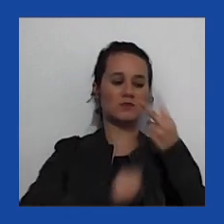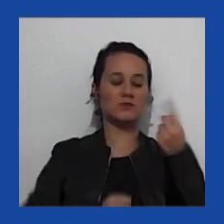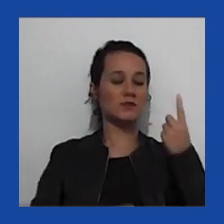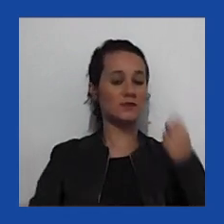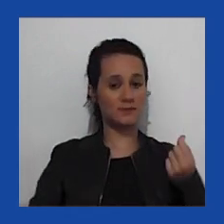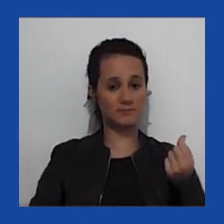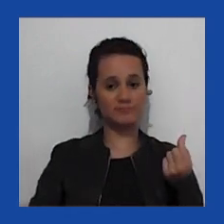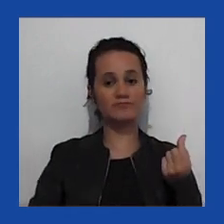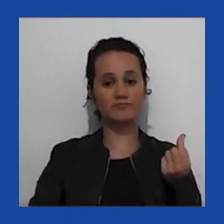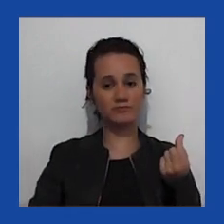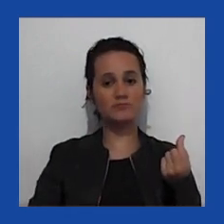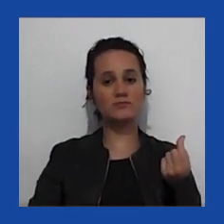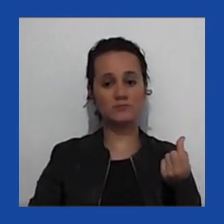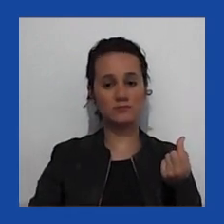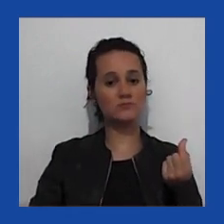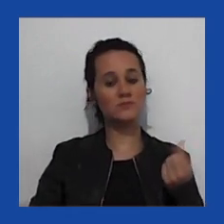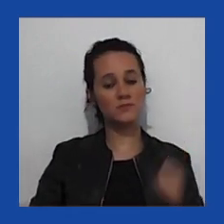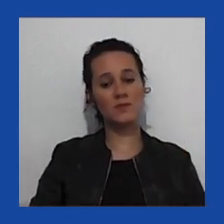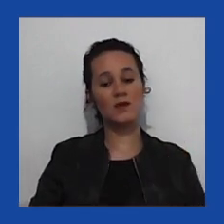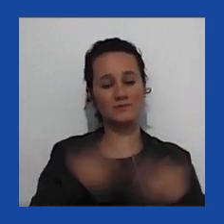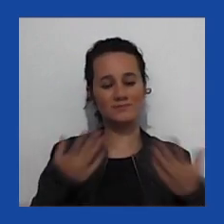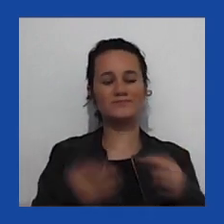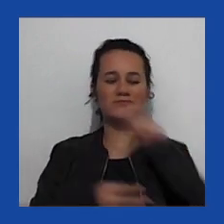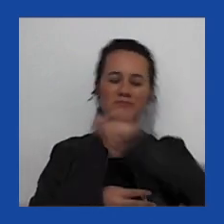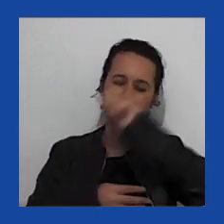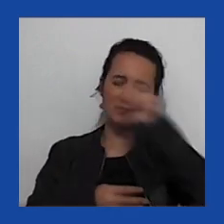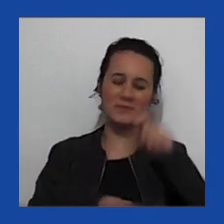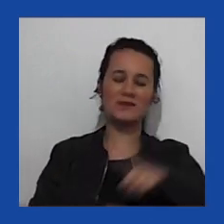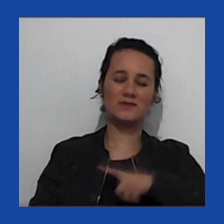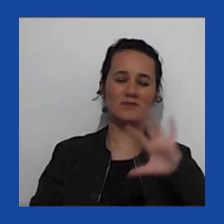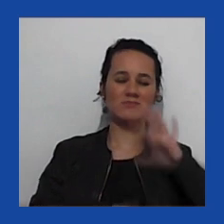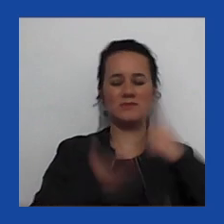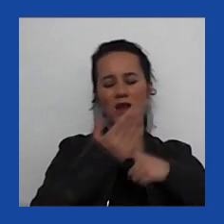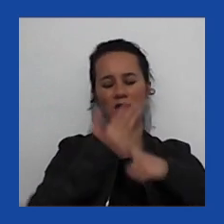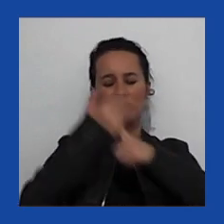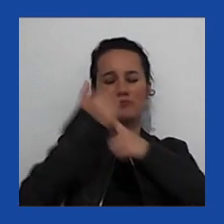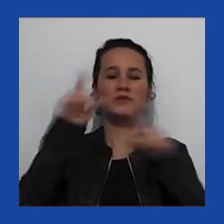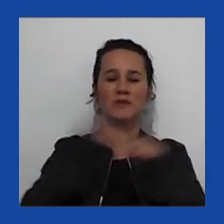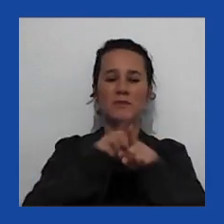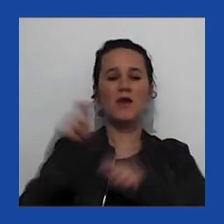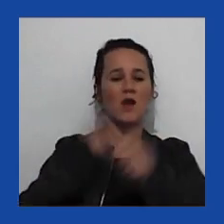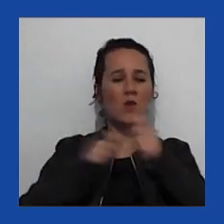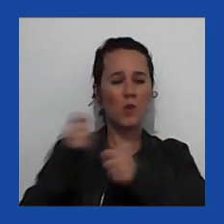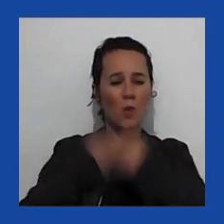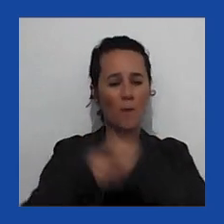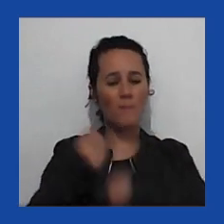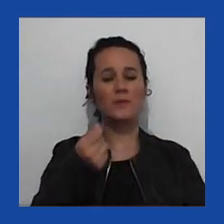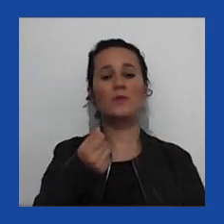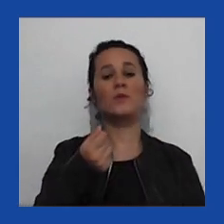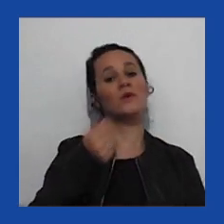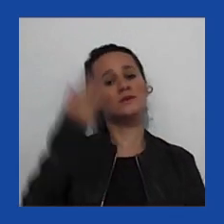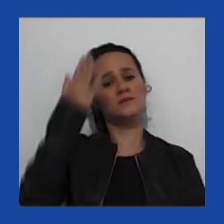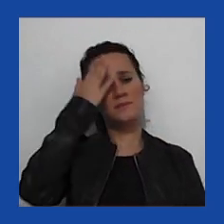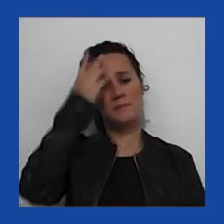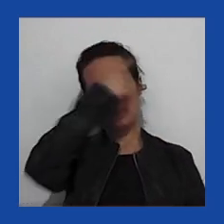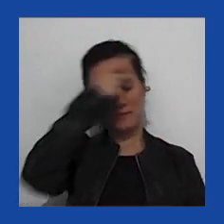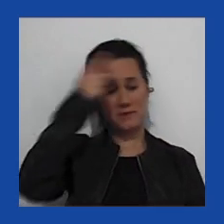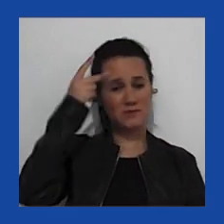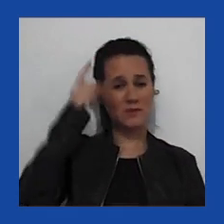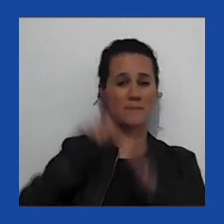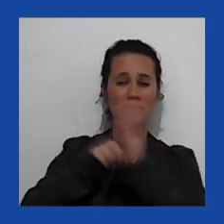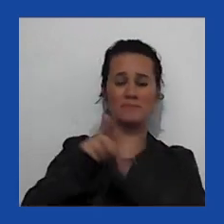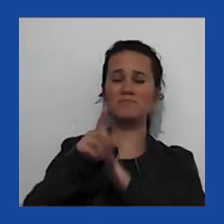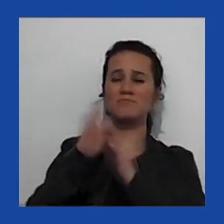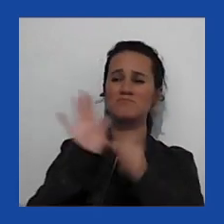Então, esses fatores econômicos, culturais e tecnologias, vários analistas enfrentam essas mudanças